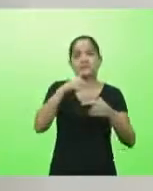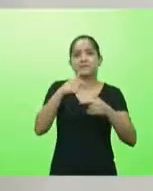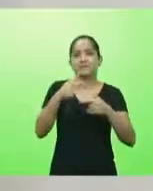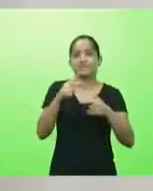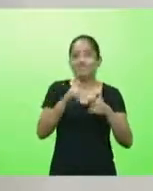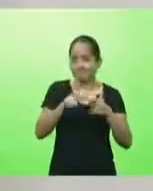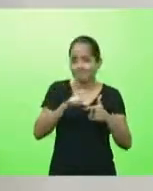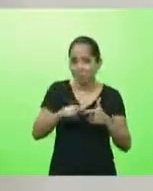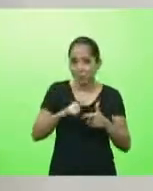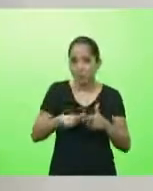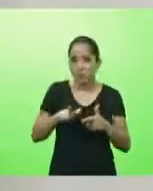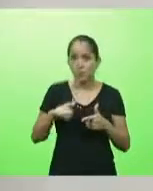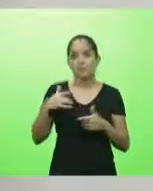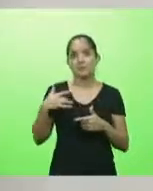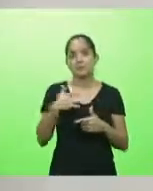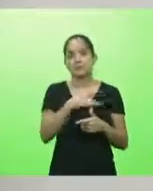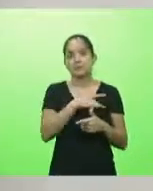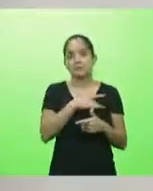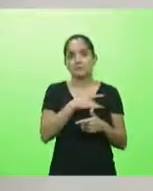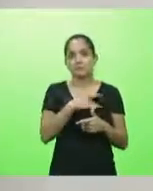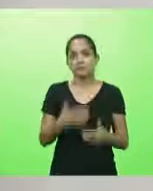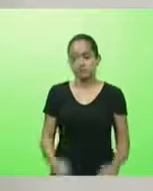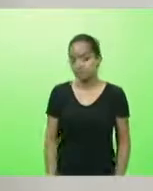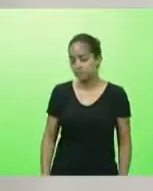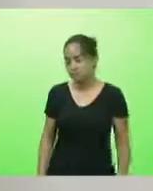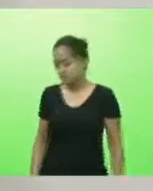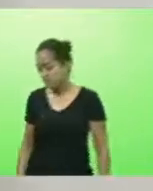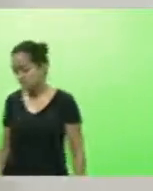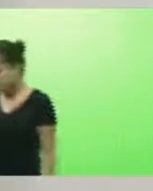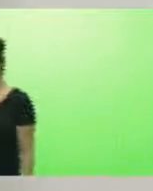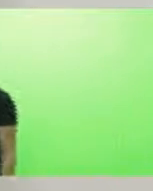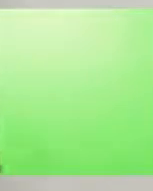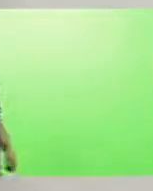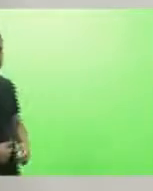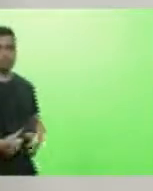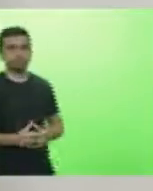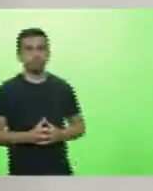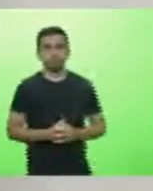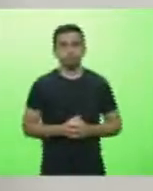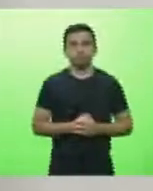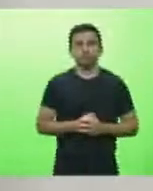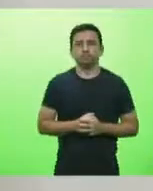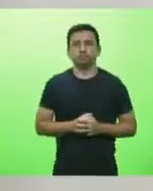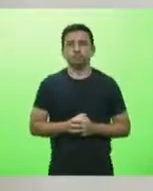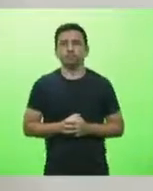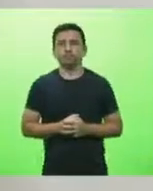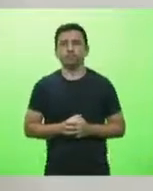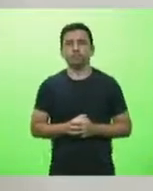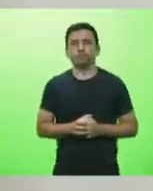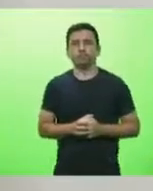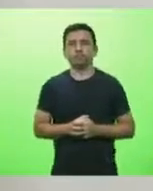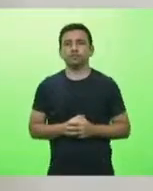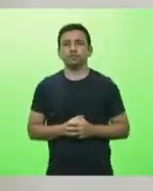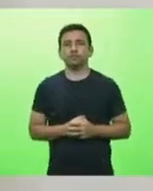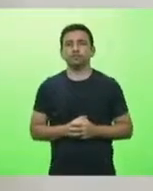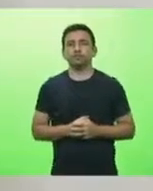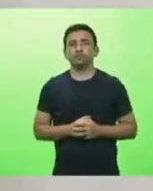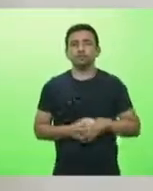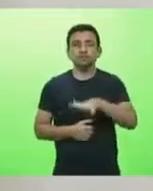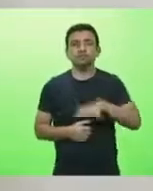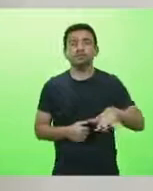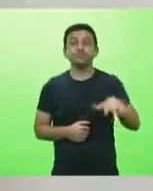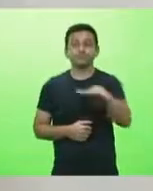e todos nós sabemos que esse é um problema de saúde. Mas hoje eu quero falar com os senhores sobre o problema da